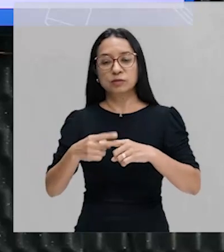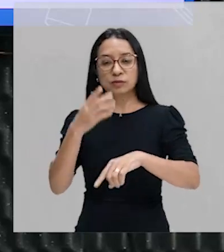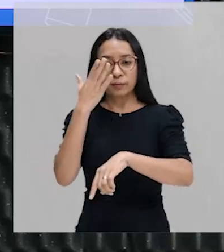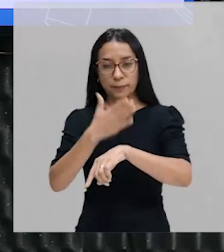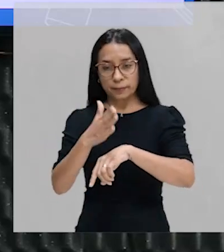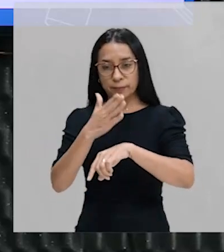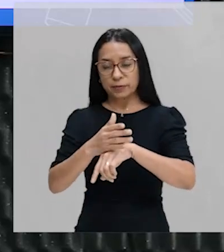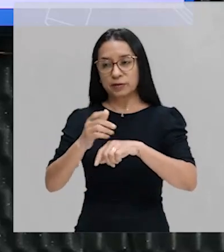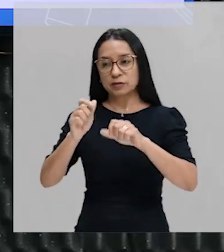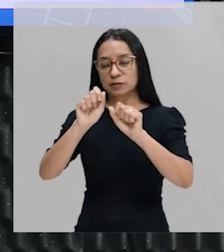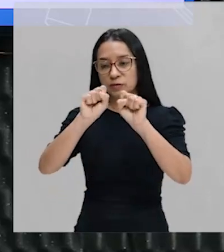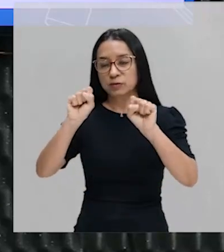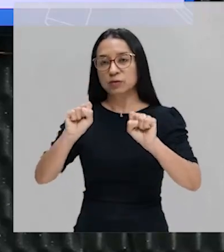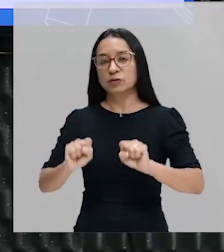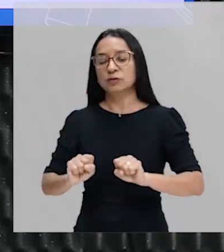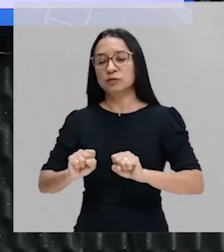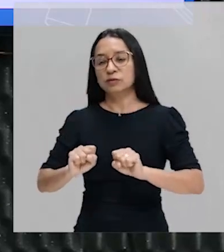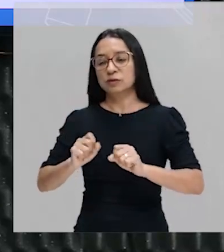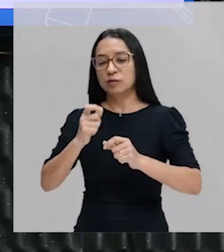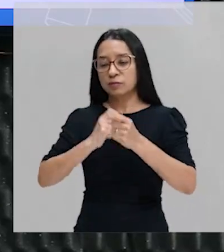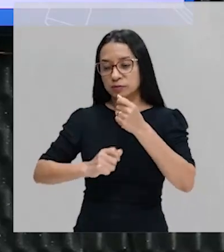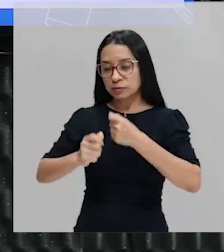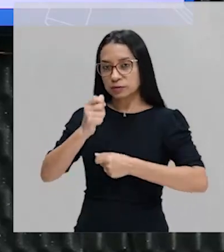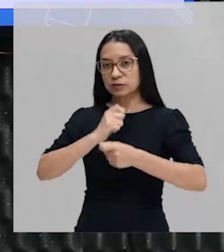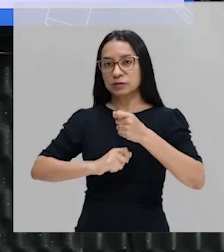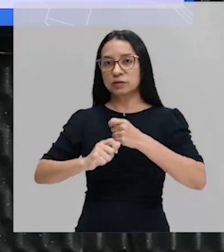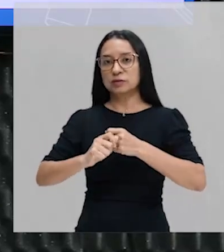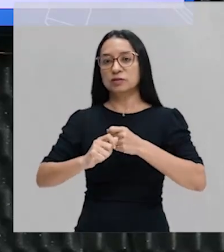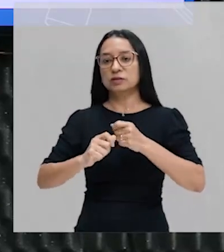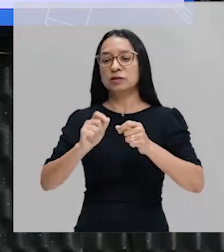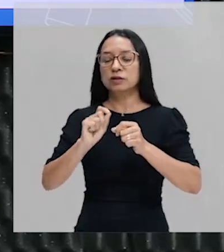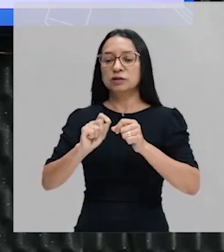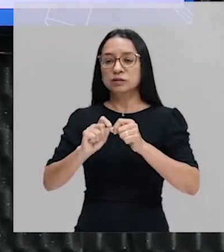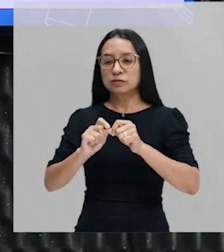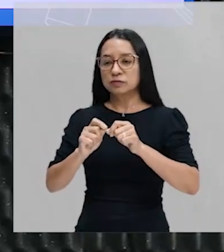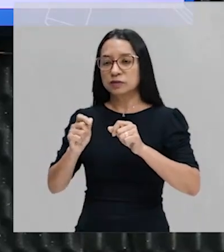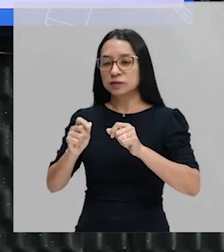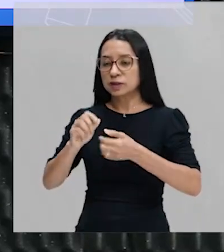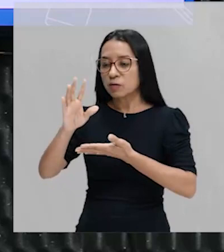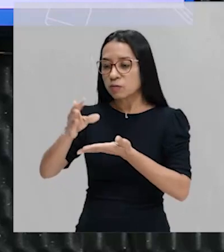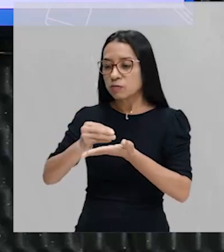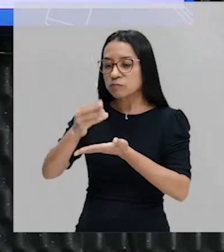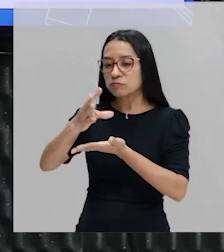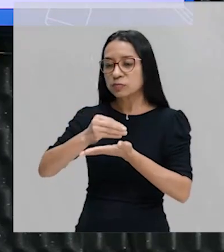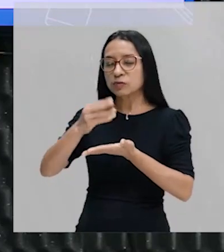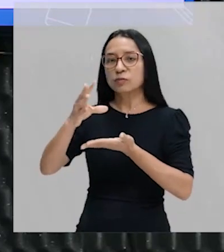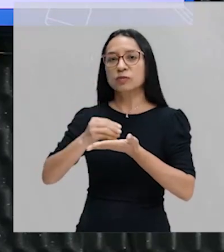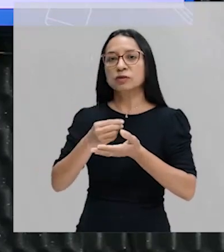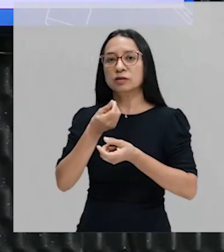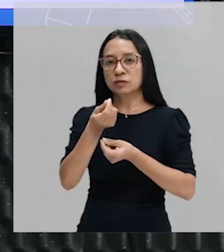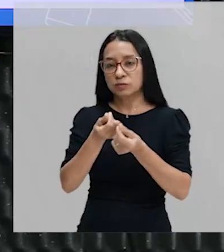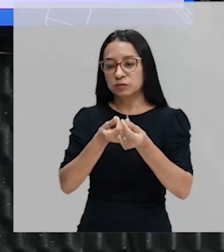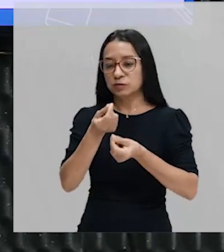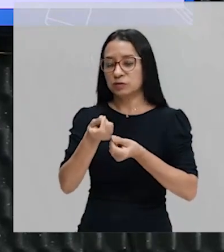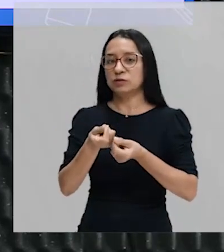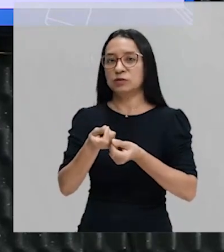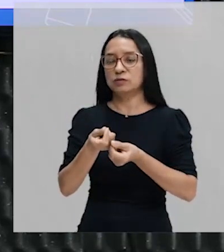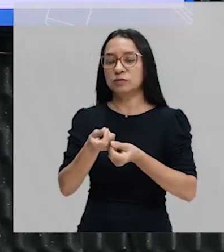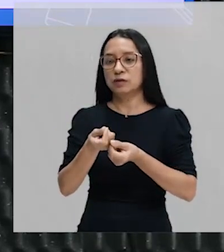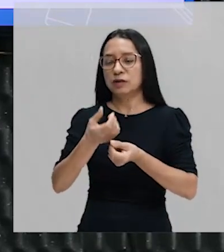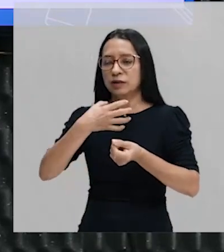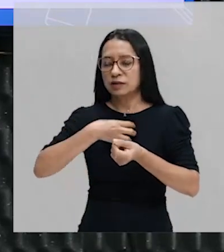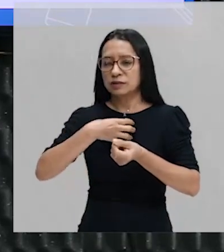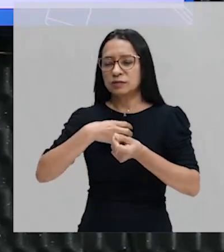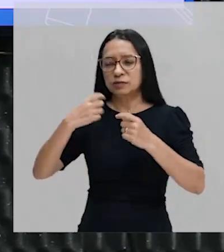mercantilistas, de uma necessidade dele realizar uma acumulação de capital. Ele sente a